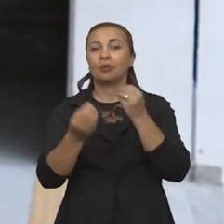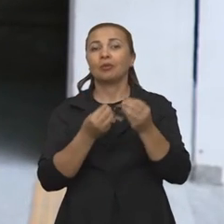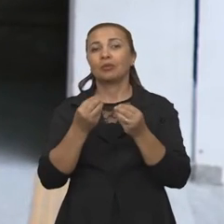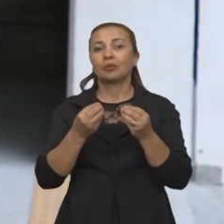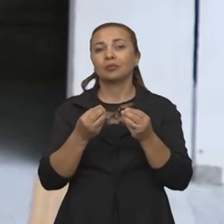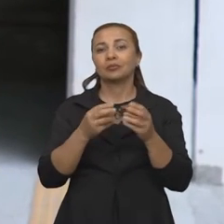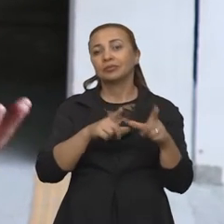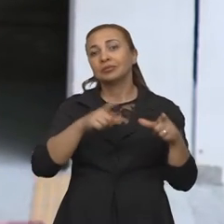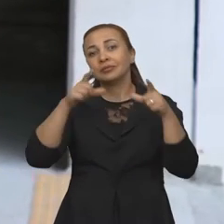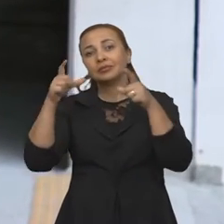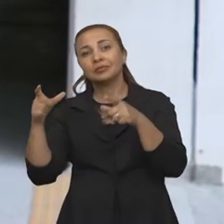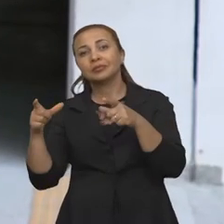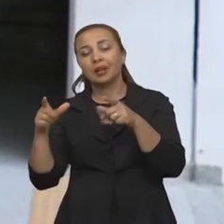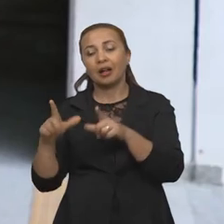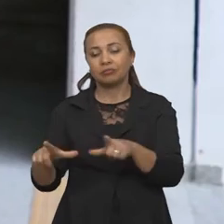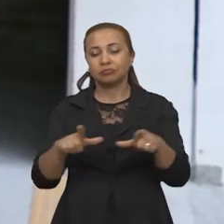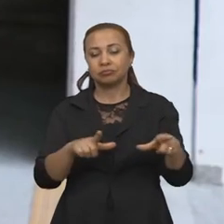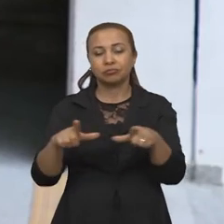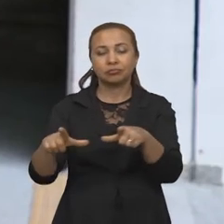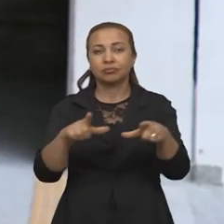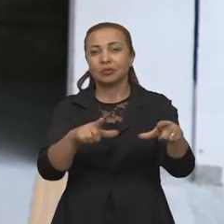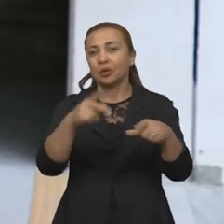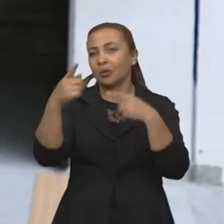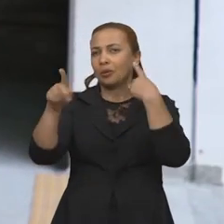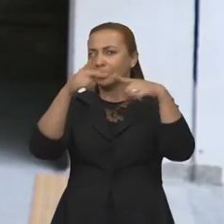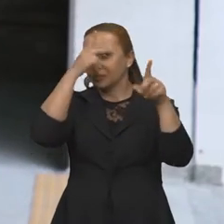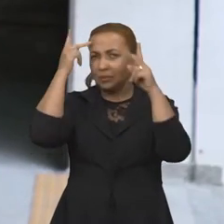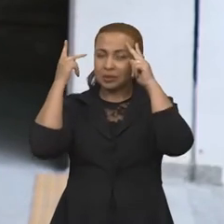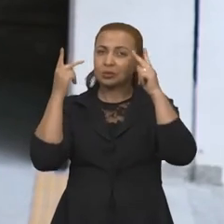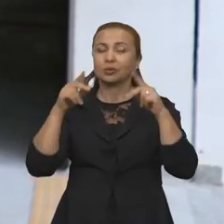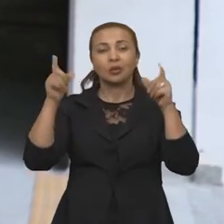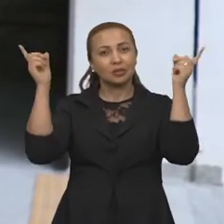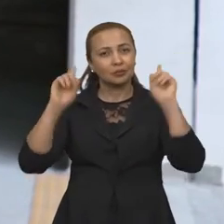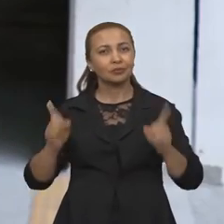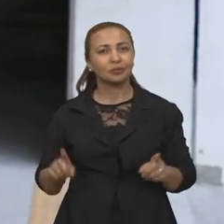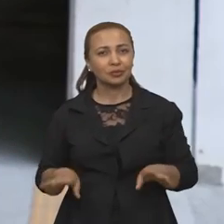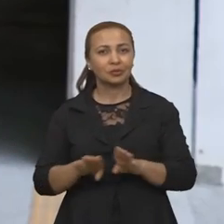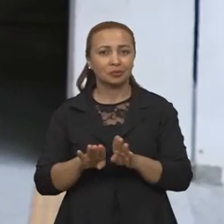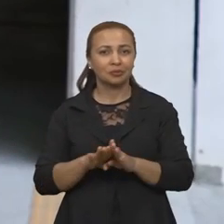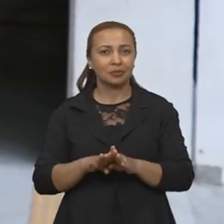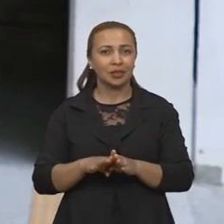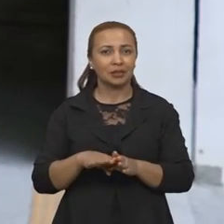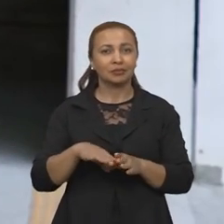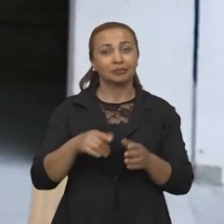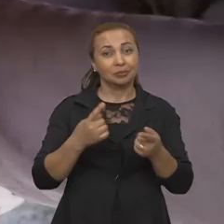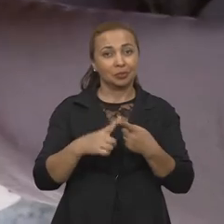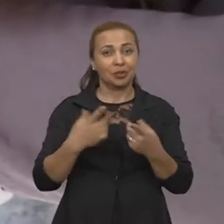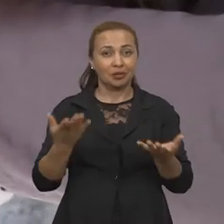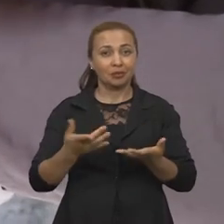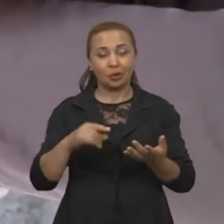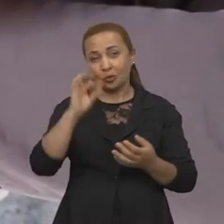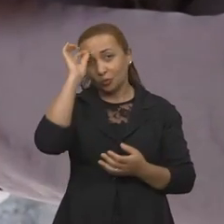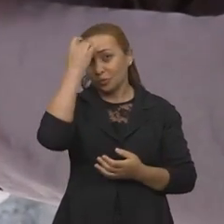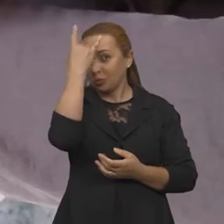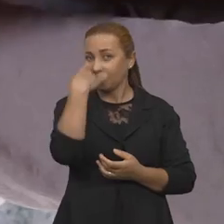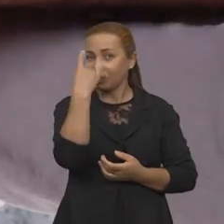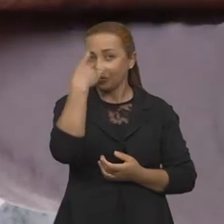levar isso para fora do piso tátil, para abranger outras pessoas também, outro tipo de público. O protótipo é